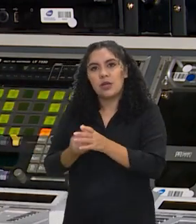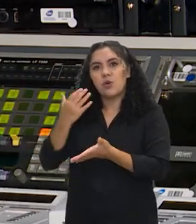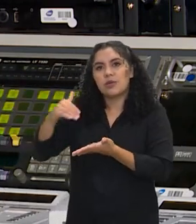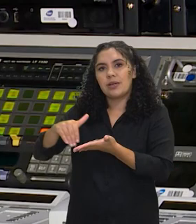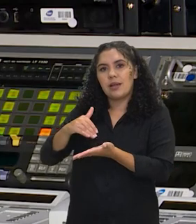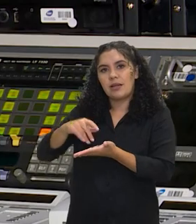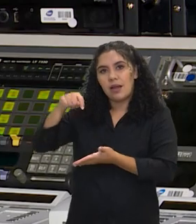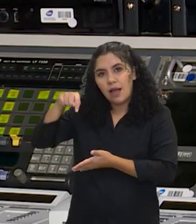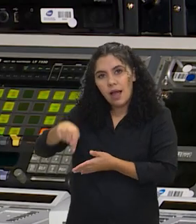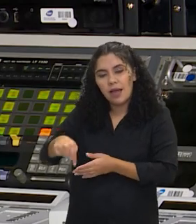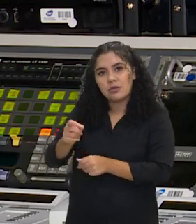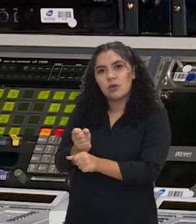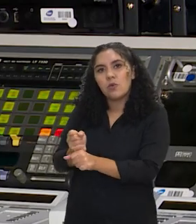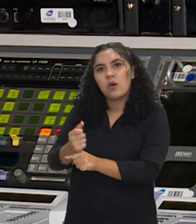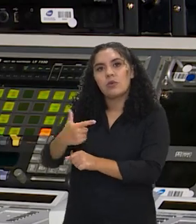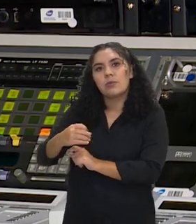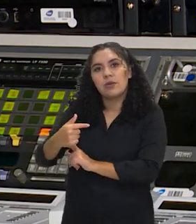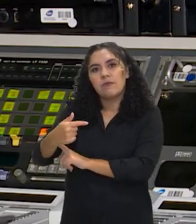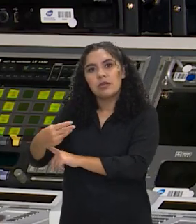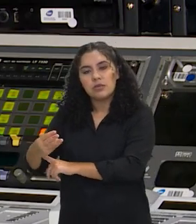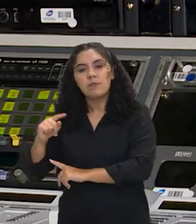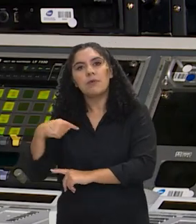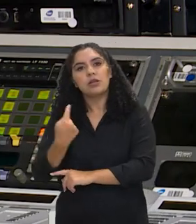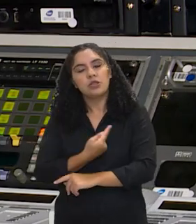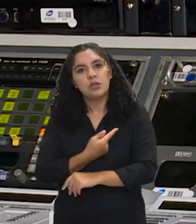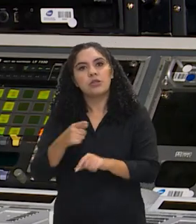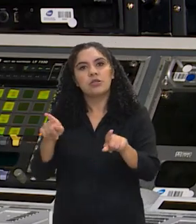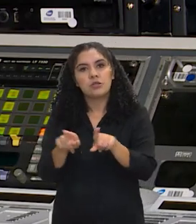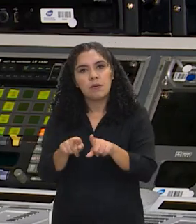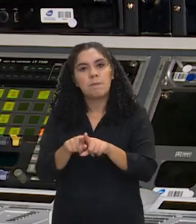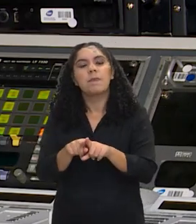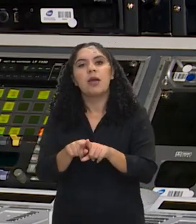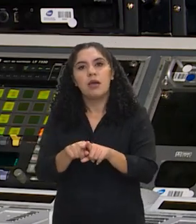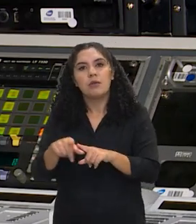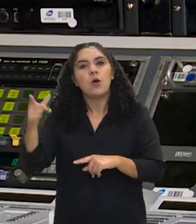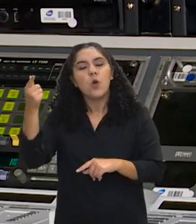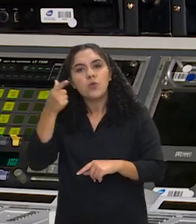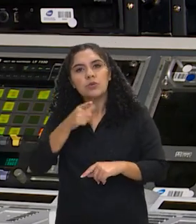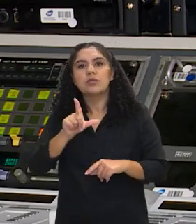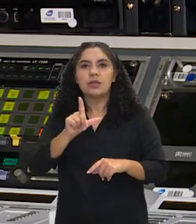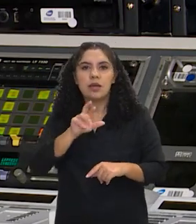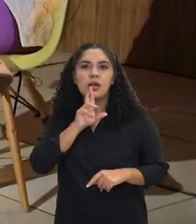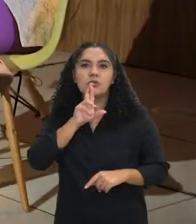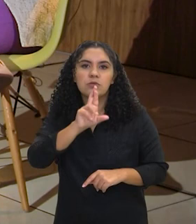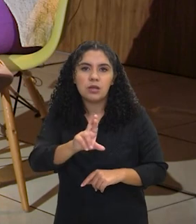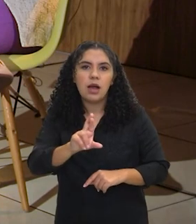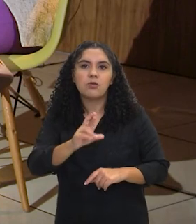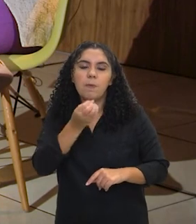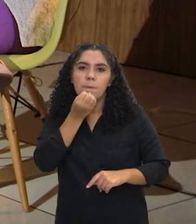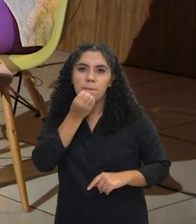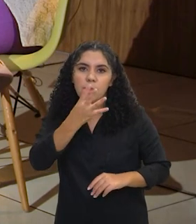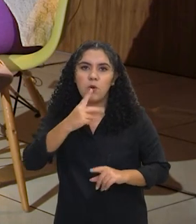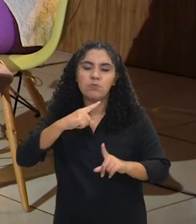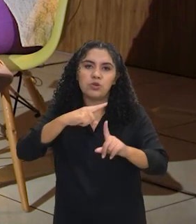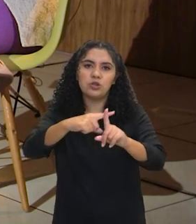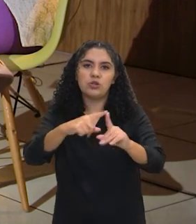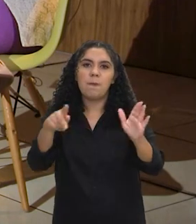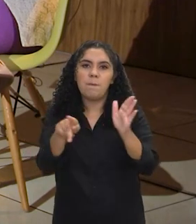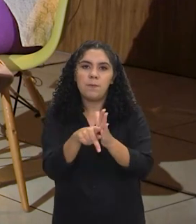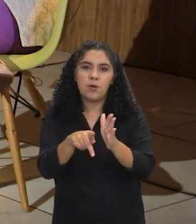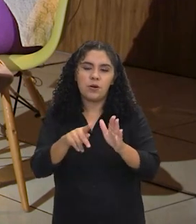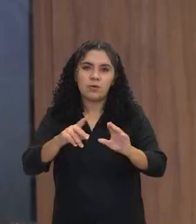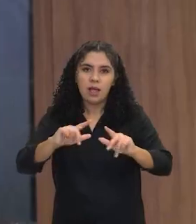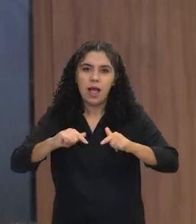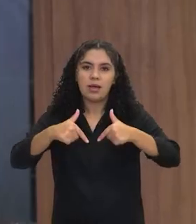no começo de 2023, fazer com que a gente possa comemorar, ao final de quatro anos, os resultados práticos e efetivos dessa ação. Tá